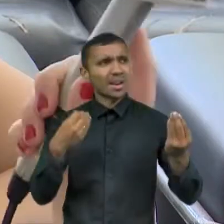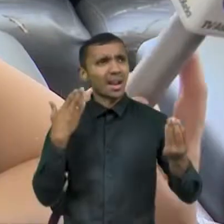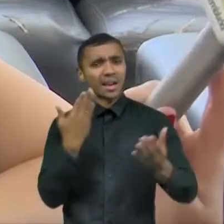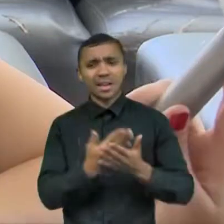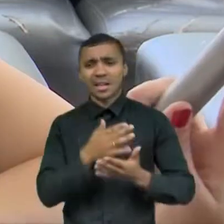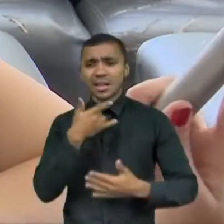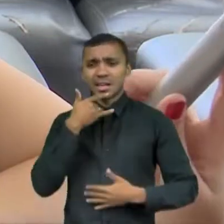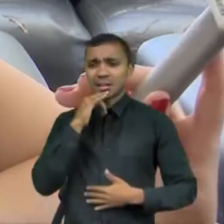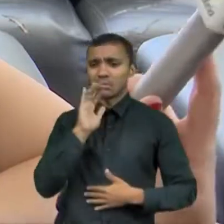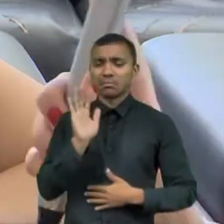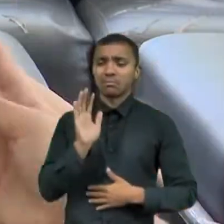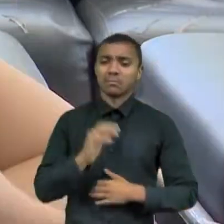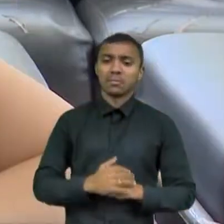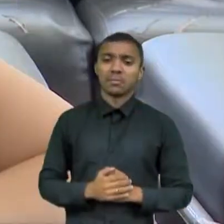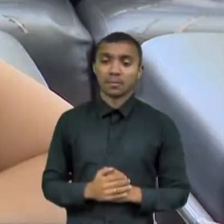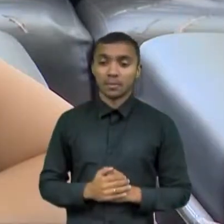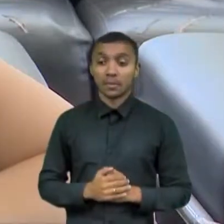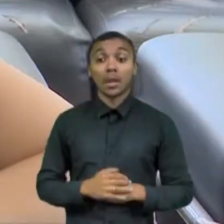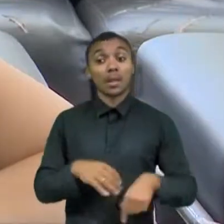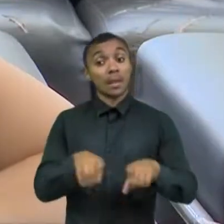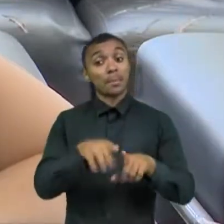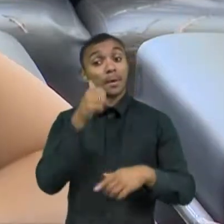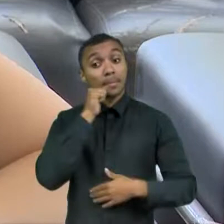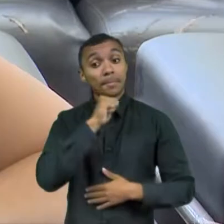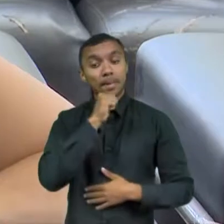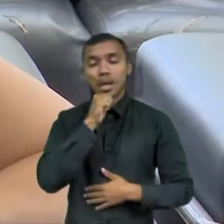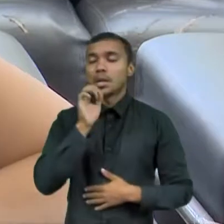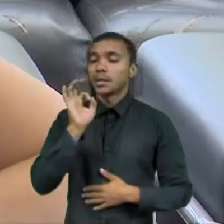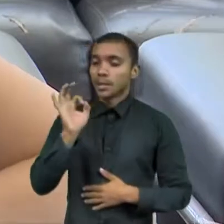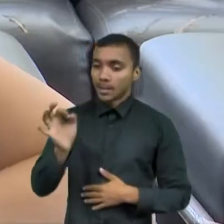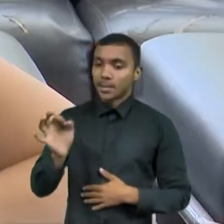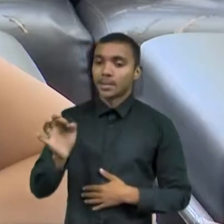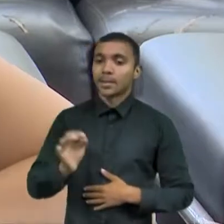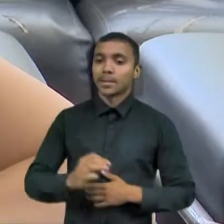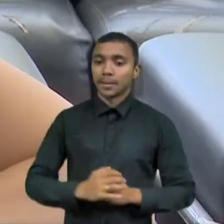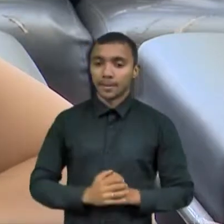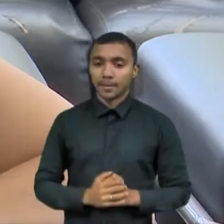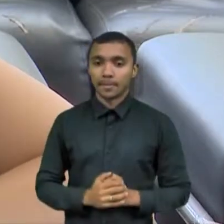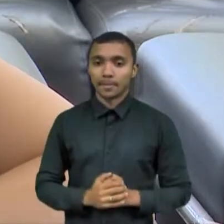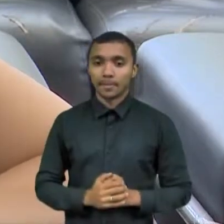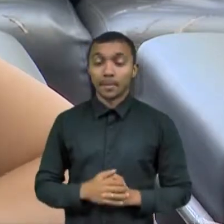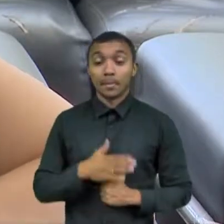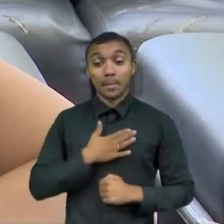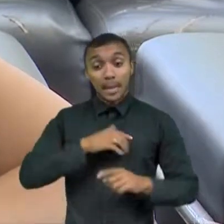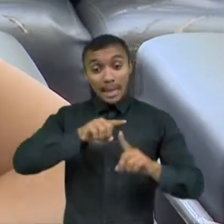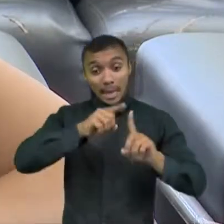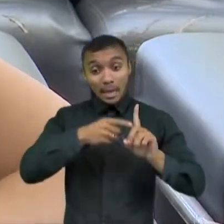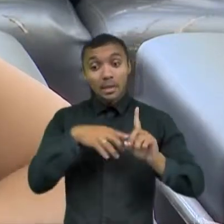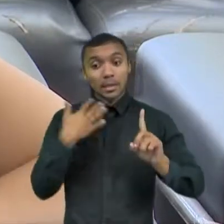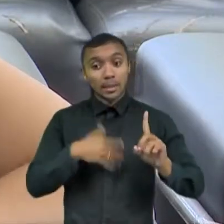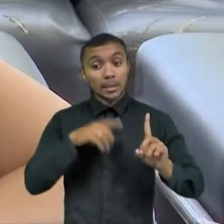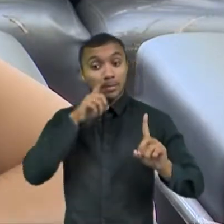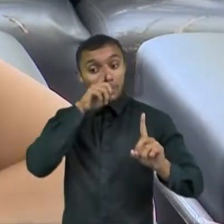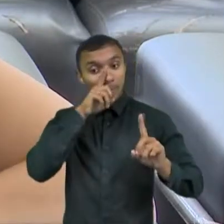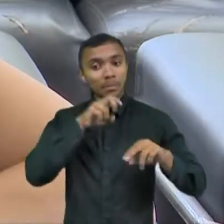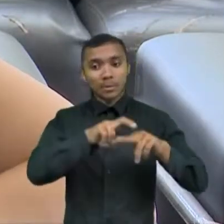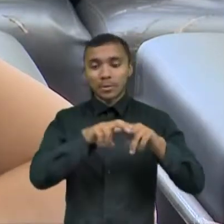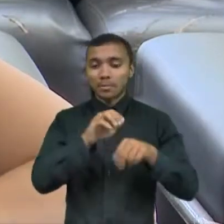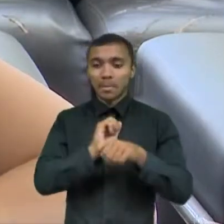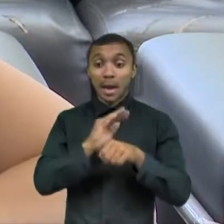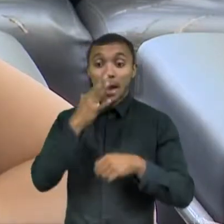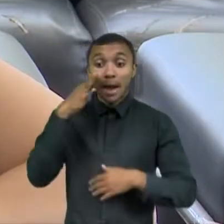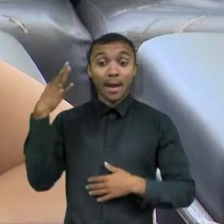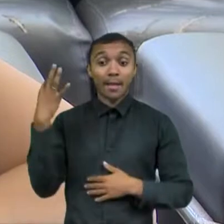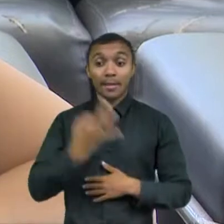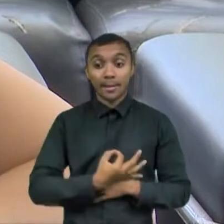Não só para a criança também, né? Para a mãe. É, e no meu caso, que a minha gestação é de alto risco, aí é que a gente tem que ter o dobro do